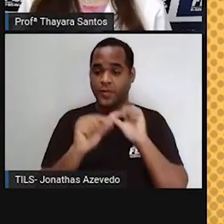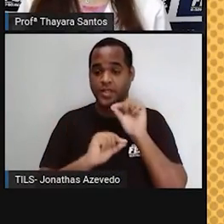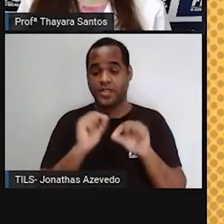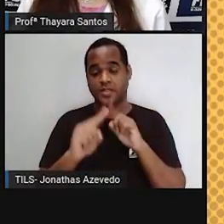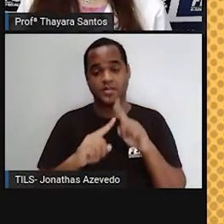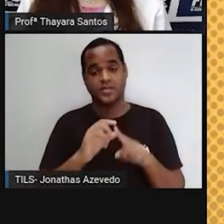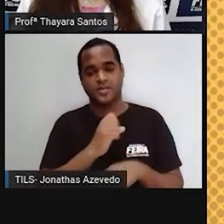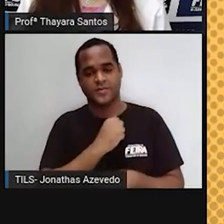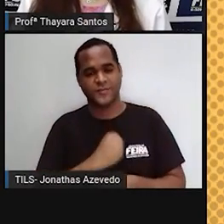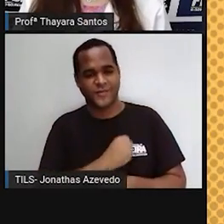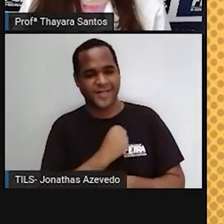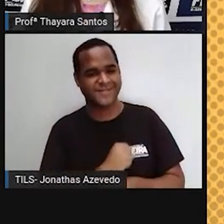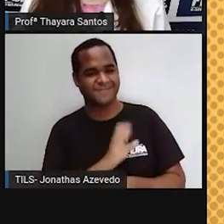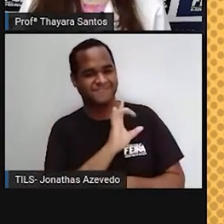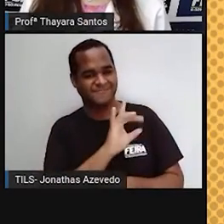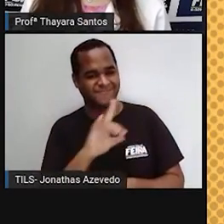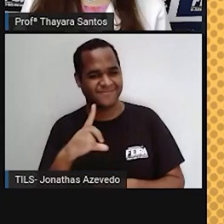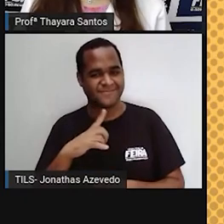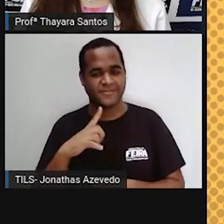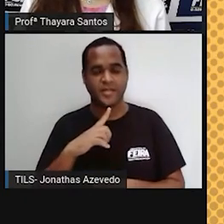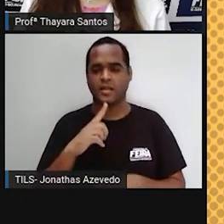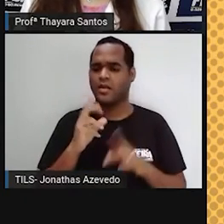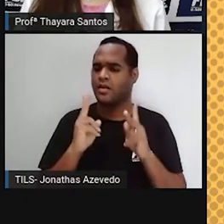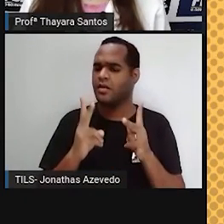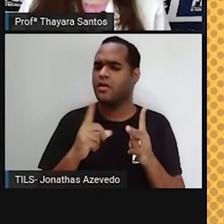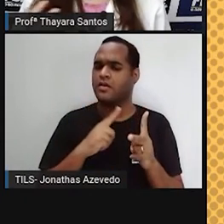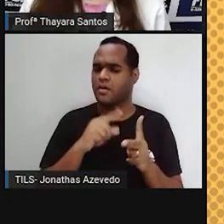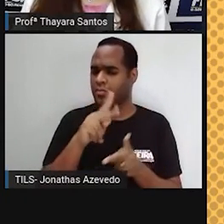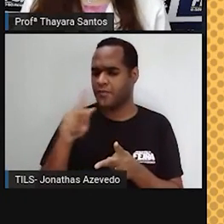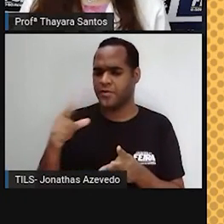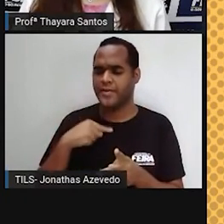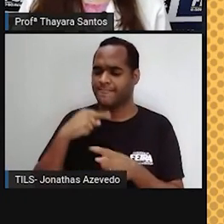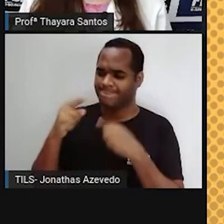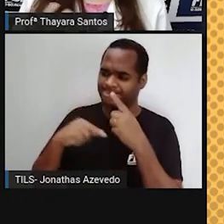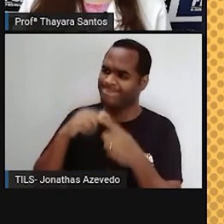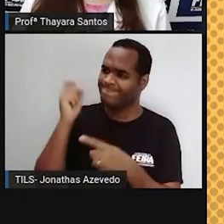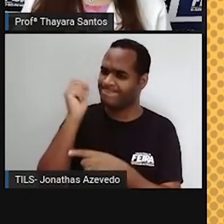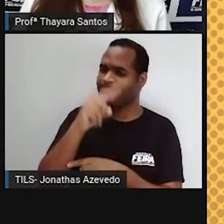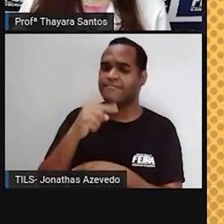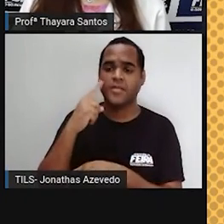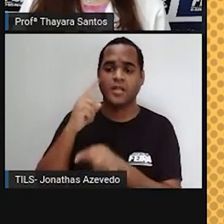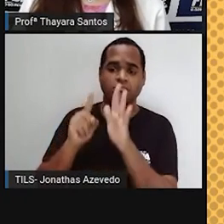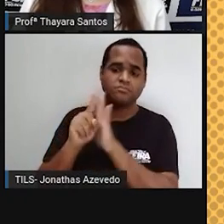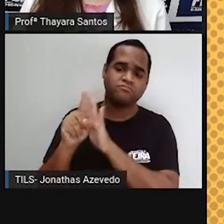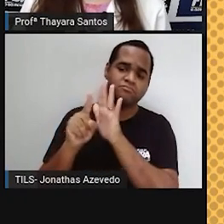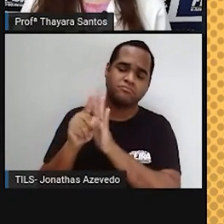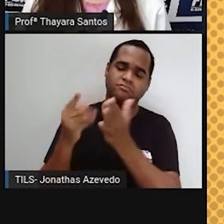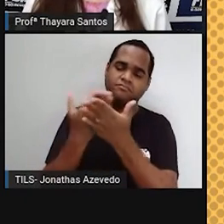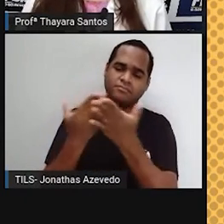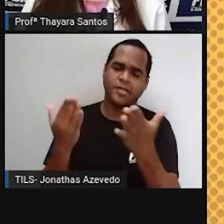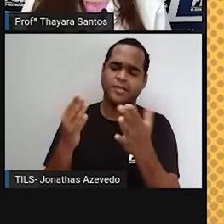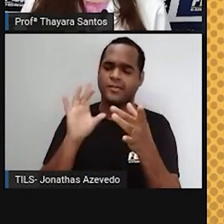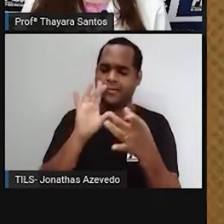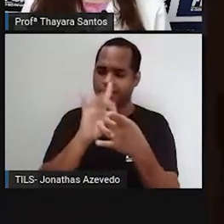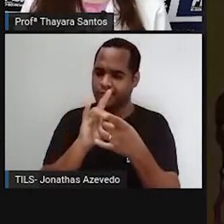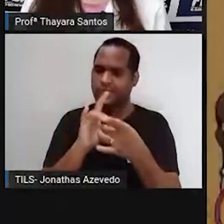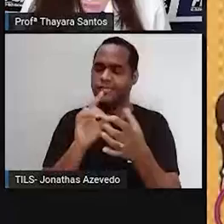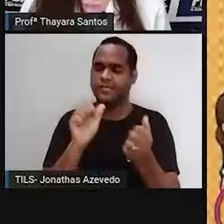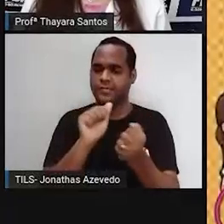Eu vou morrer de saudade de vocês, mas continuem com os professores de vocês, tirando as dúvidas. Aproveitem esse momento de interação com eles.